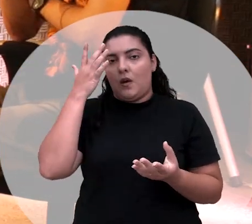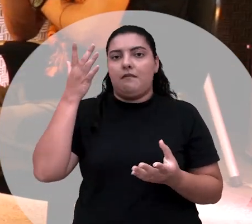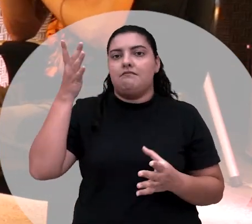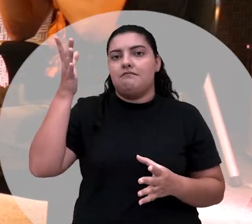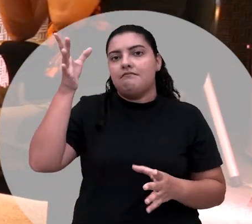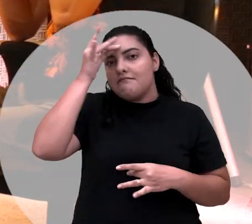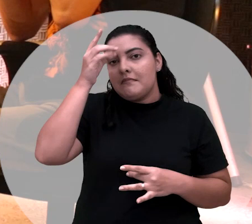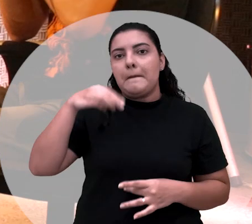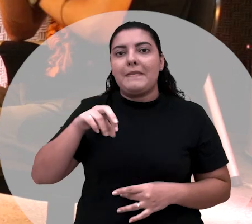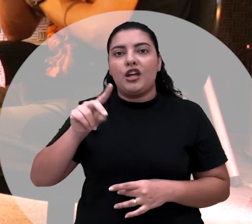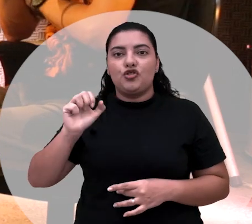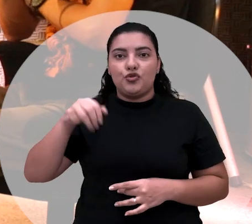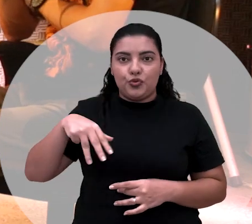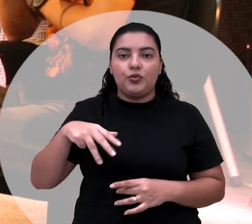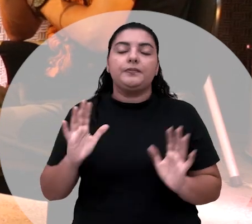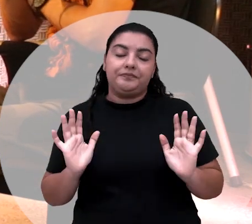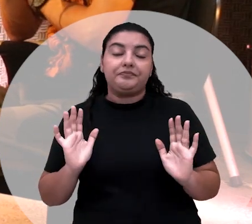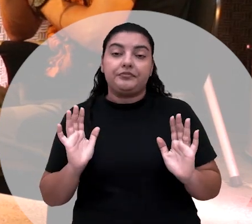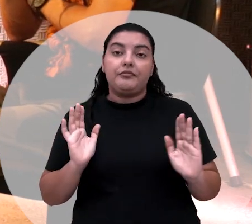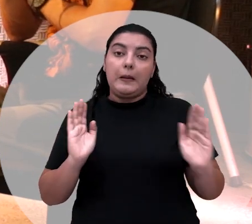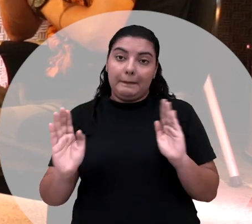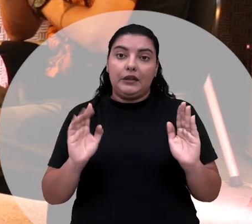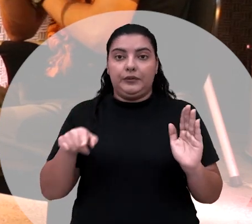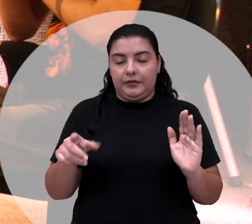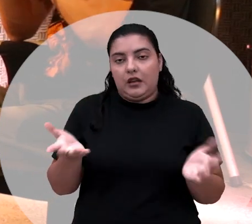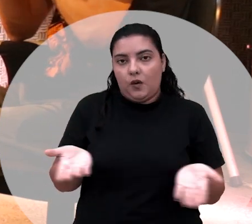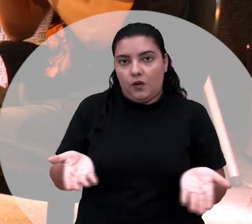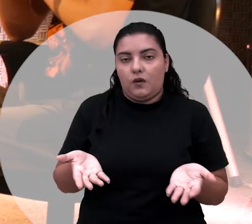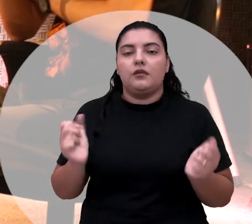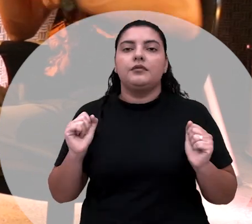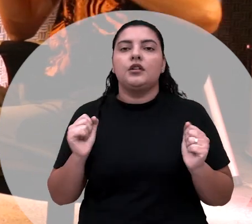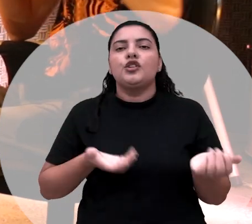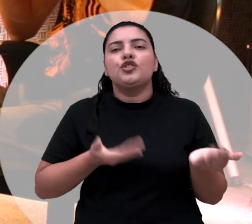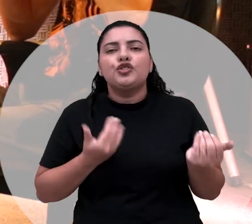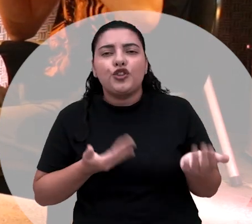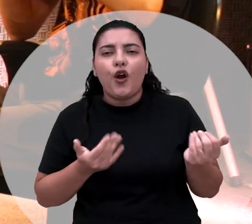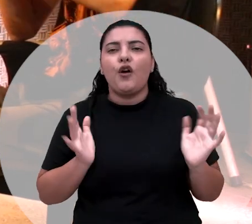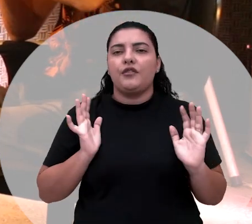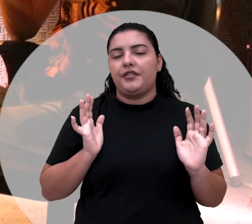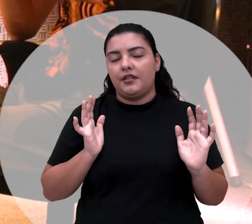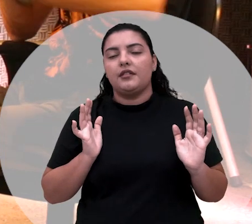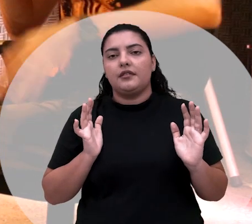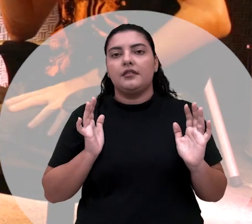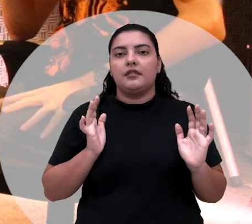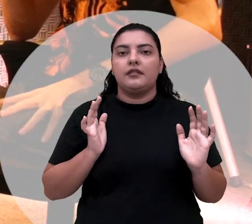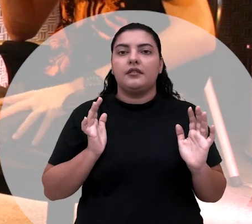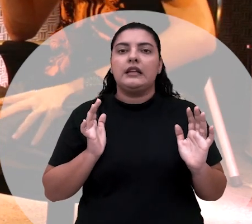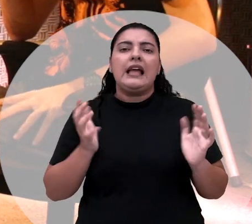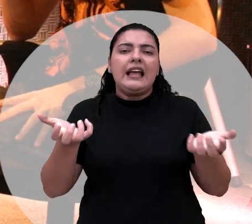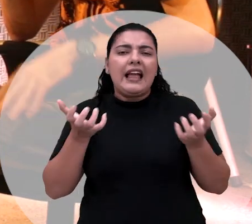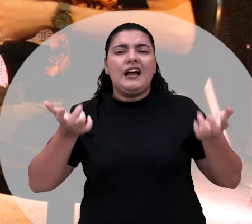Tá, mas já entrando nessa questão, né? Que da adolescência, que quer se